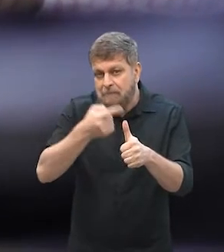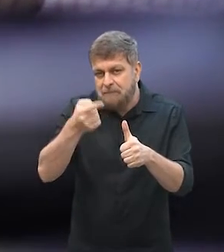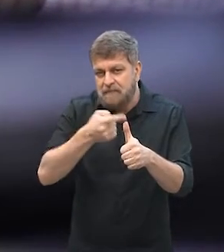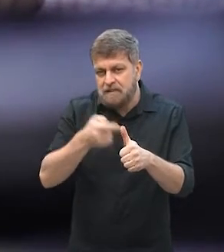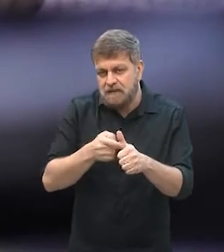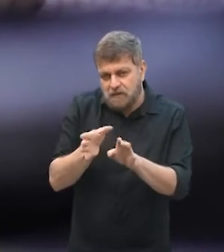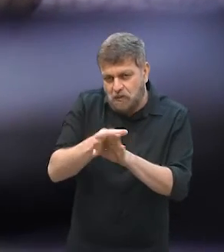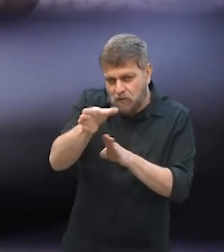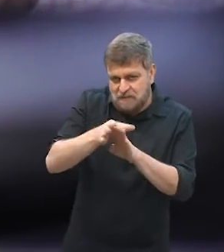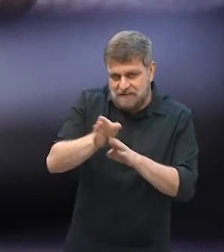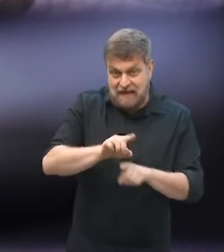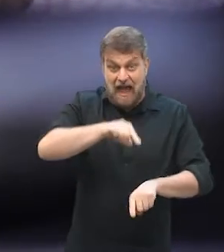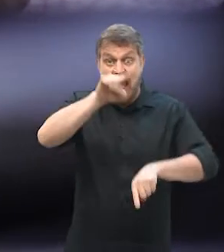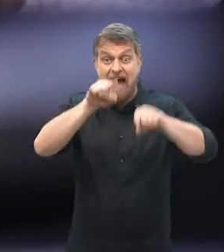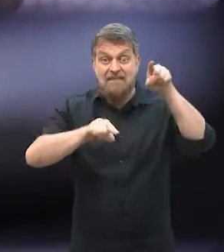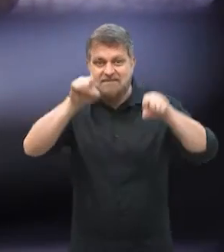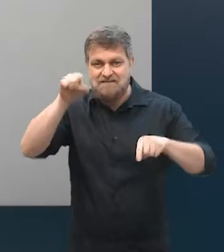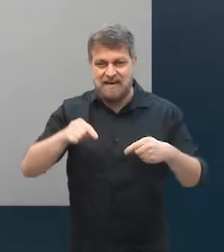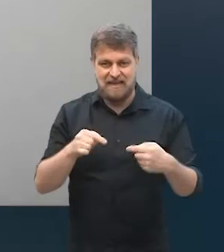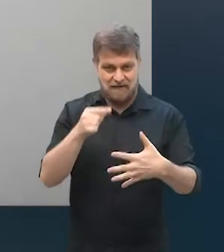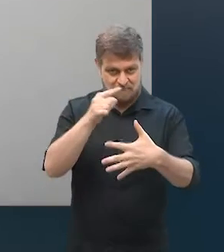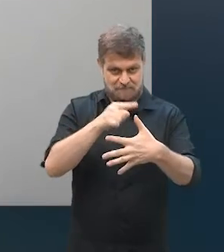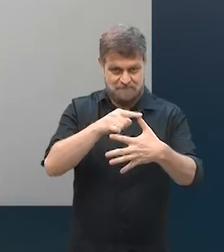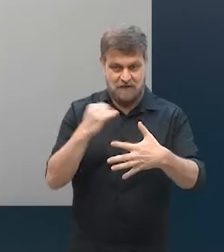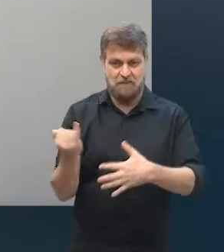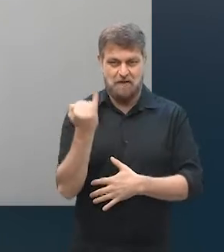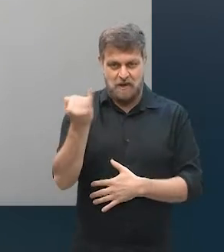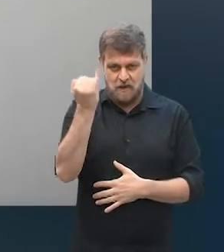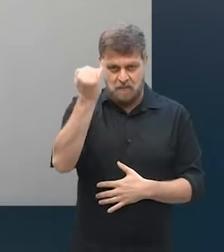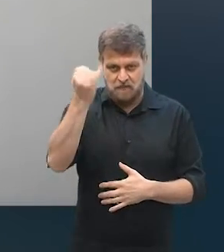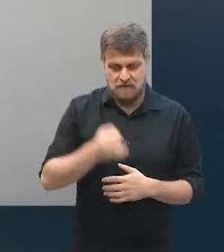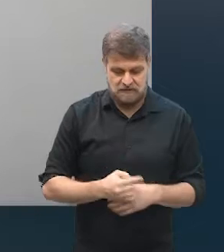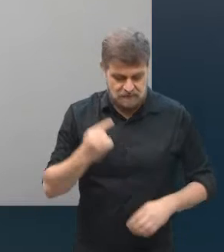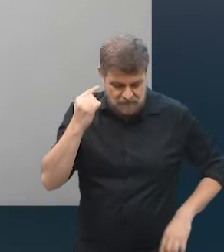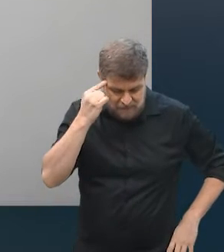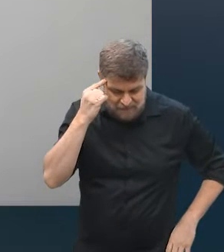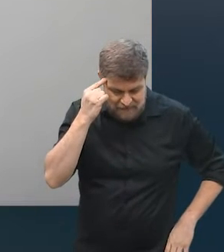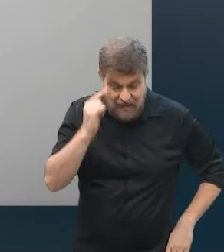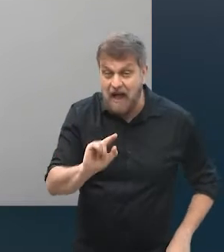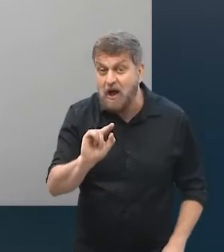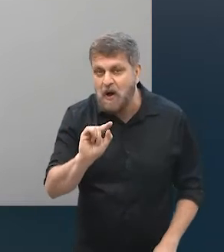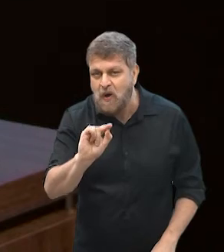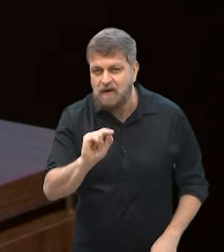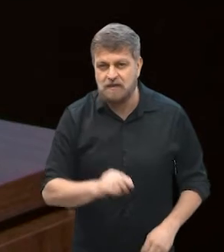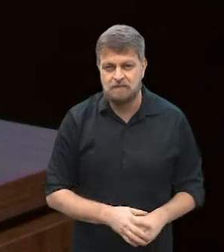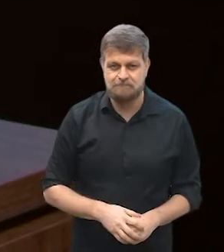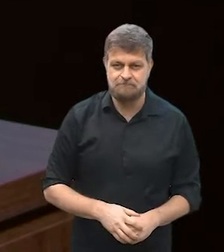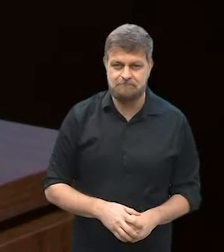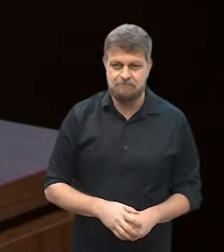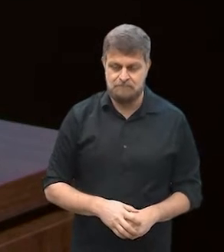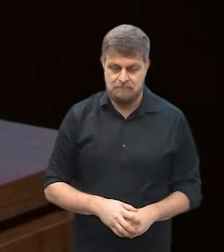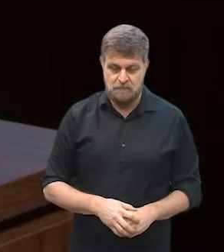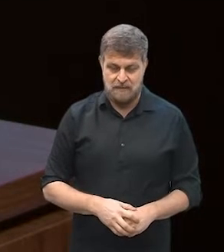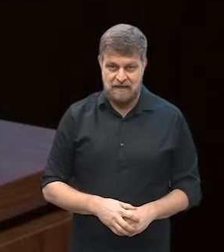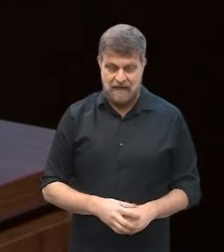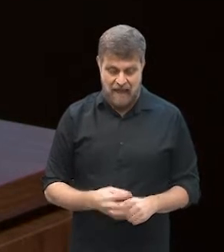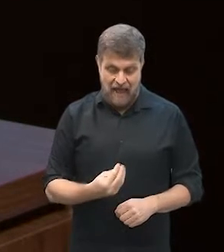consideração, a primeira variável importante aqui que a gente deve considerar é que o momento de